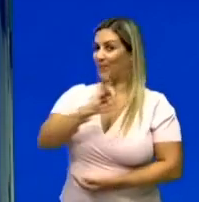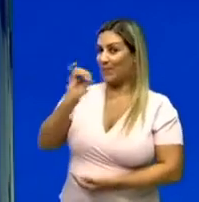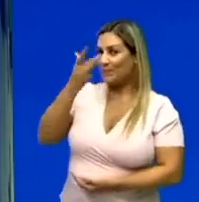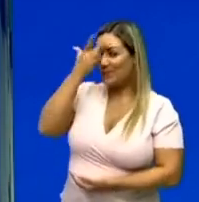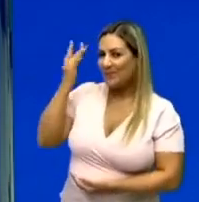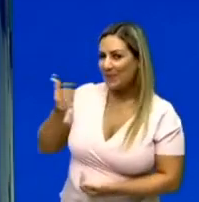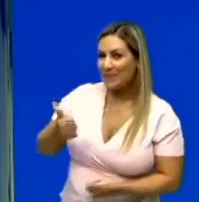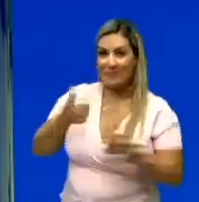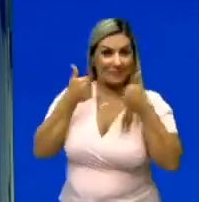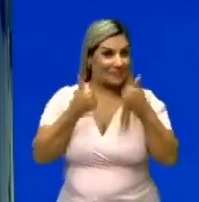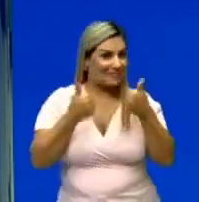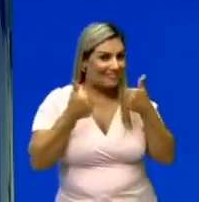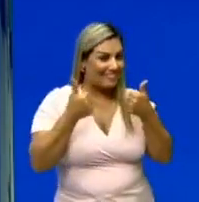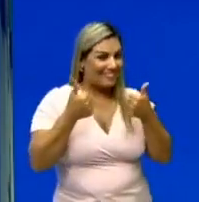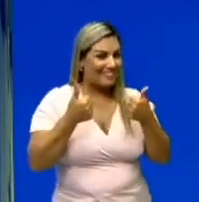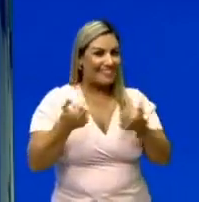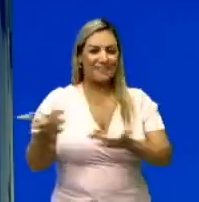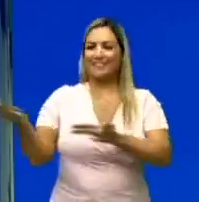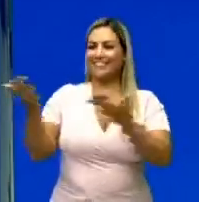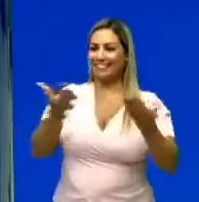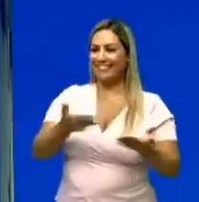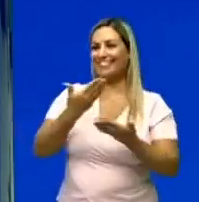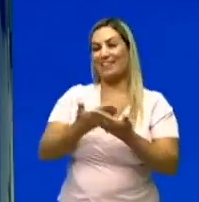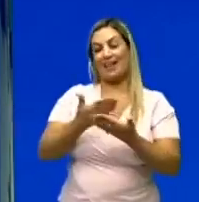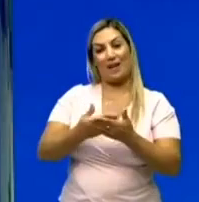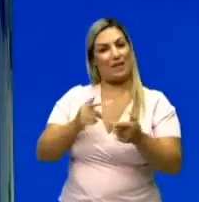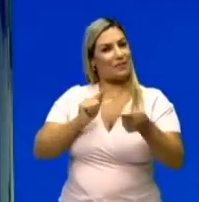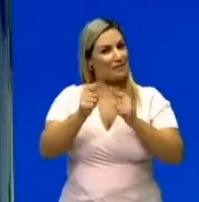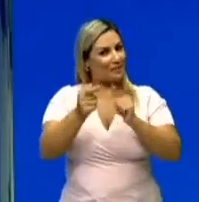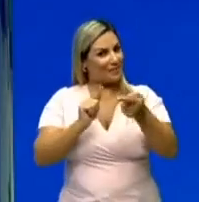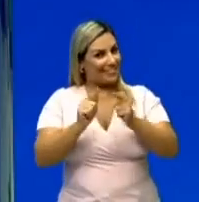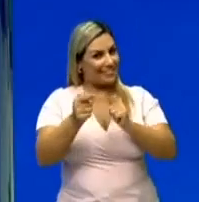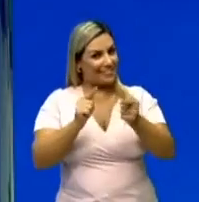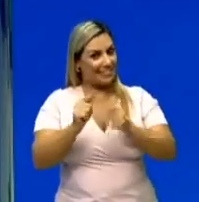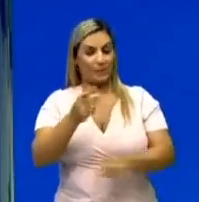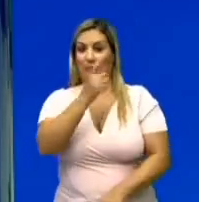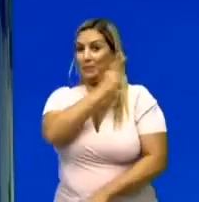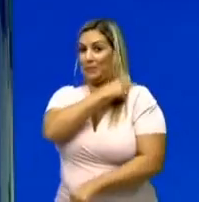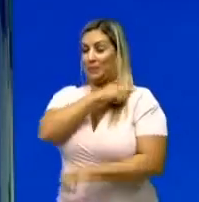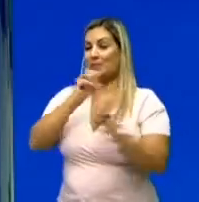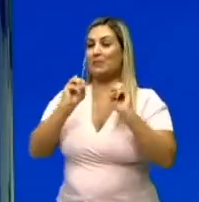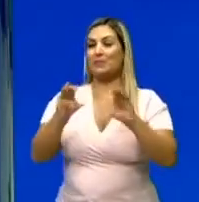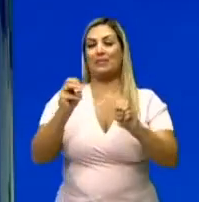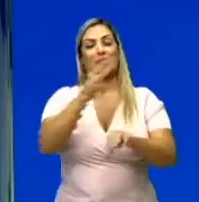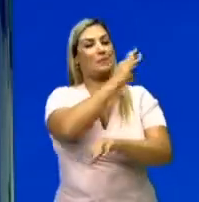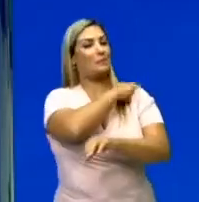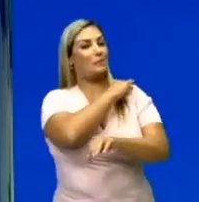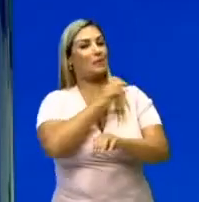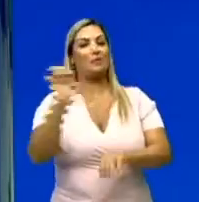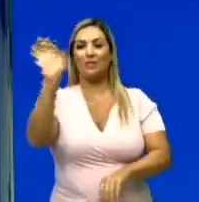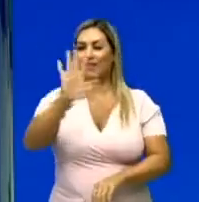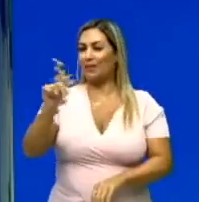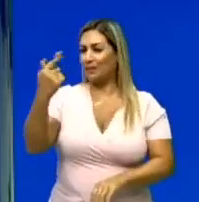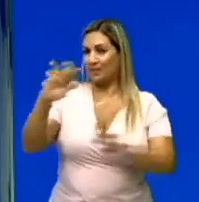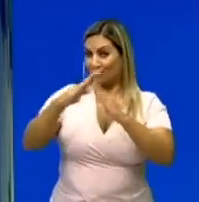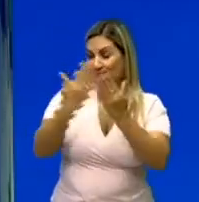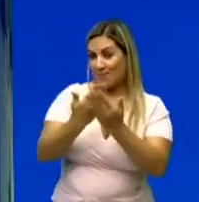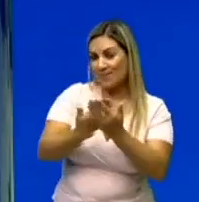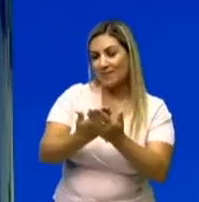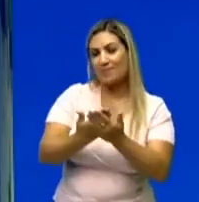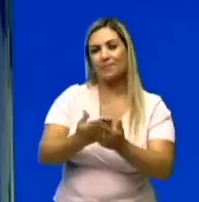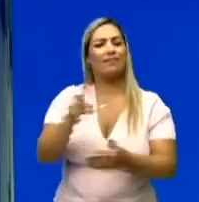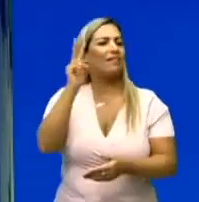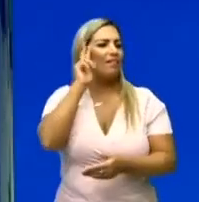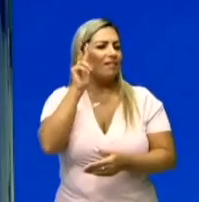Fala galerinha, beleza? Seja bem-vindo a nossa aula de Física para a primeira série do Ensino Médio da Rede Estadual de Goiás.